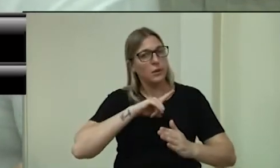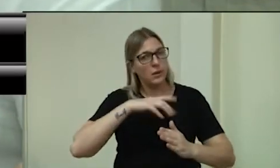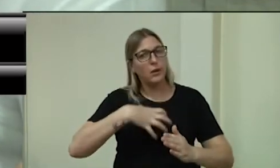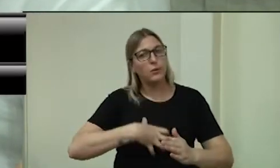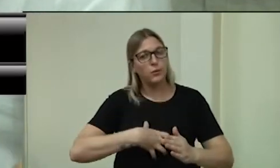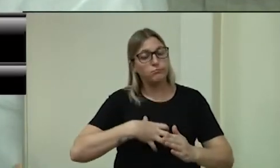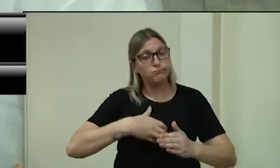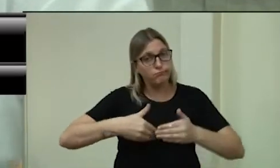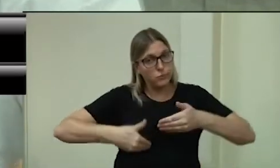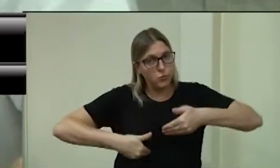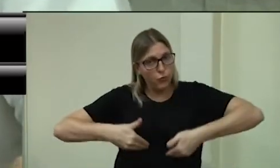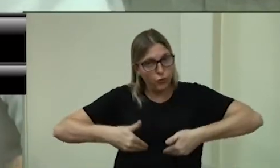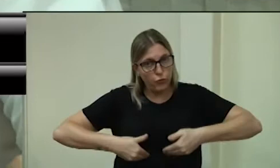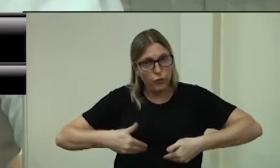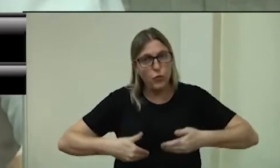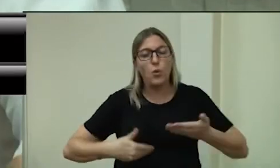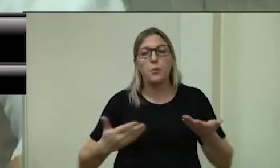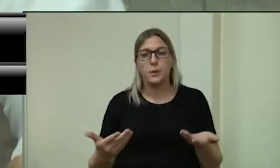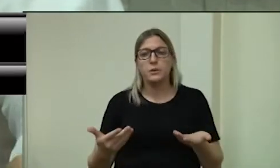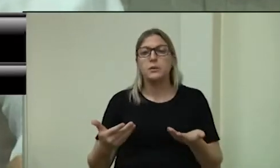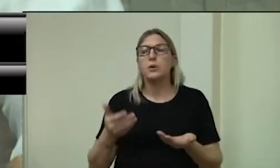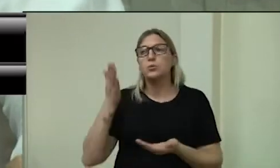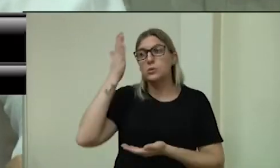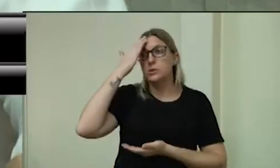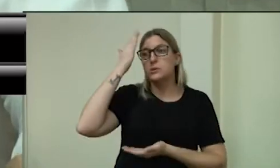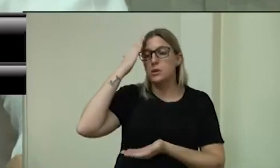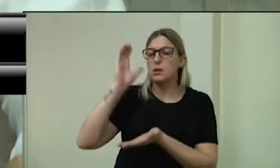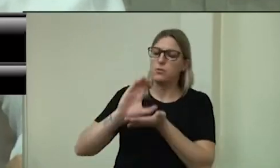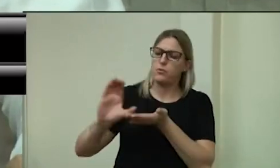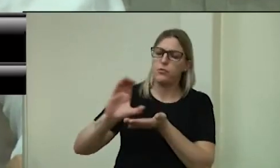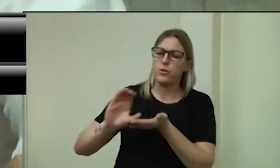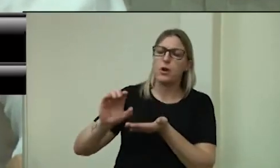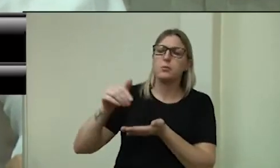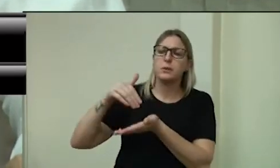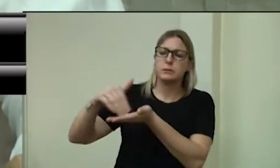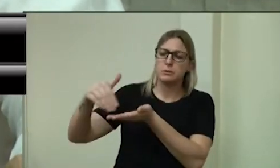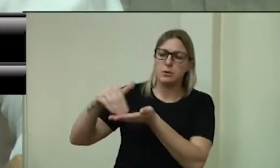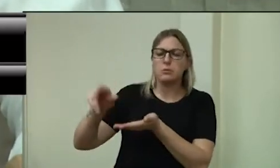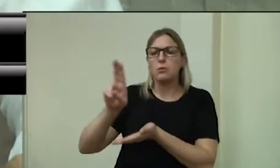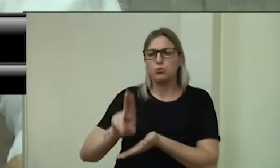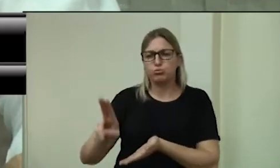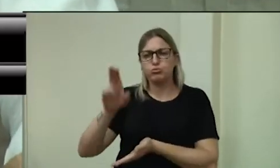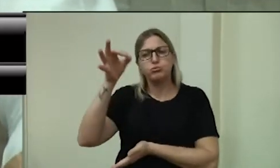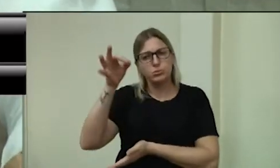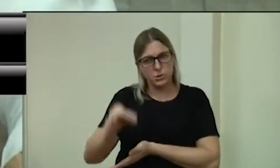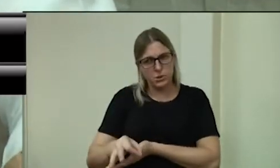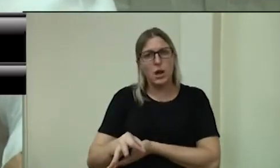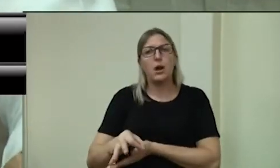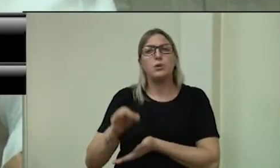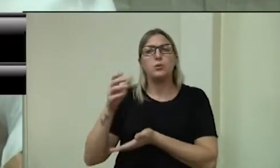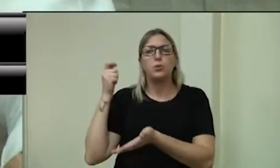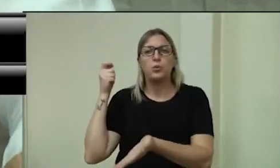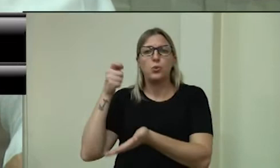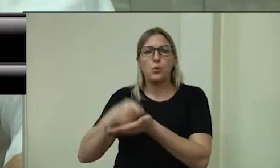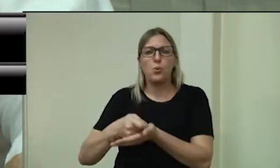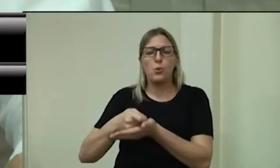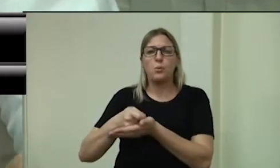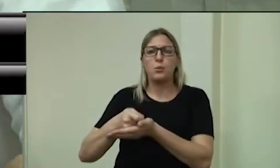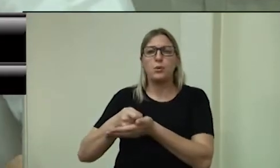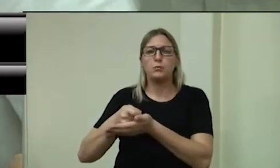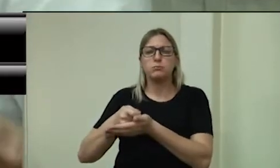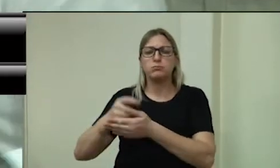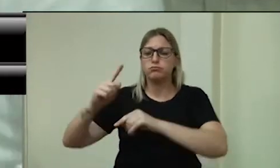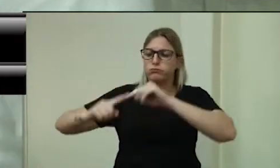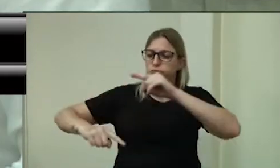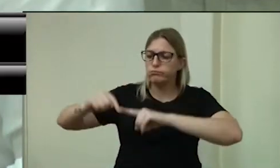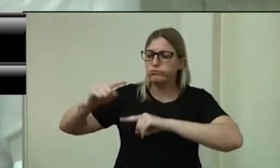certeza que indo para a Secretaria vai ser bem utilizado em compras de sexta vaga para auxiliar essas pessoas nas horas que mais precisam. Então,